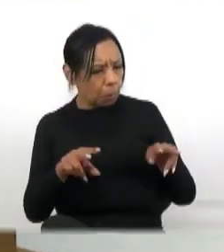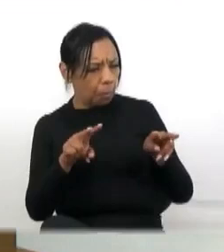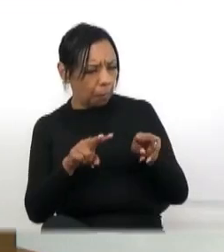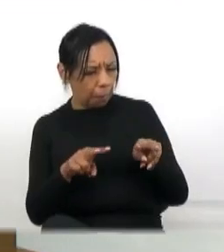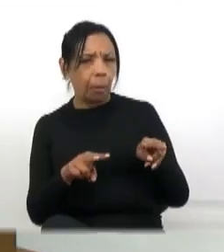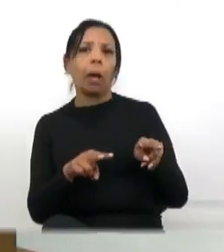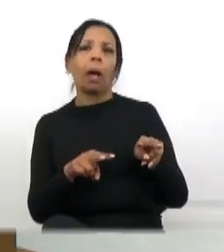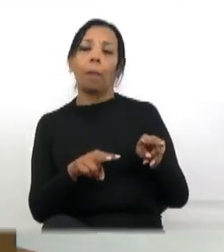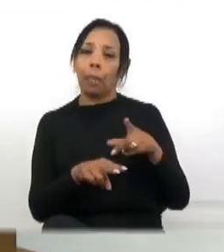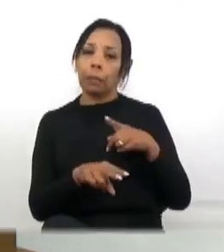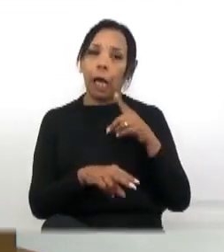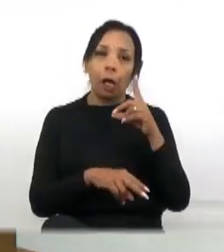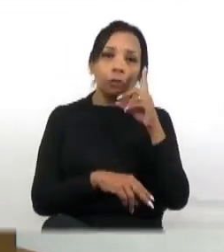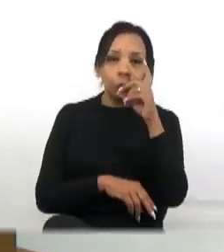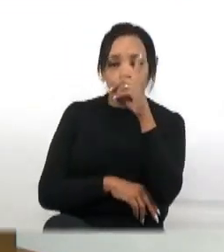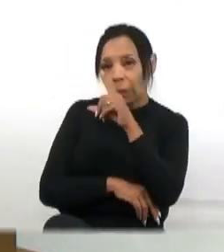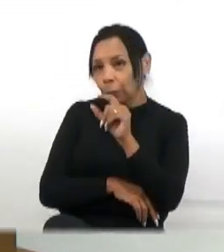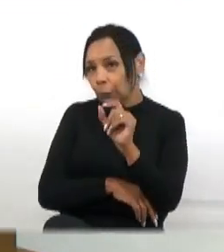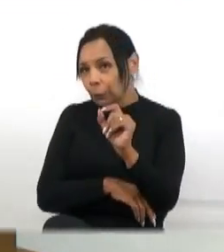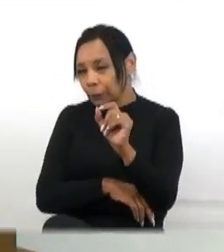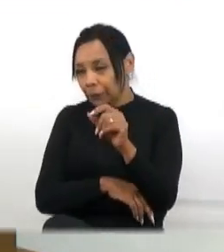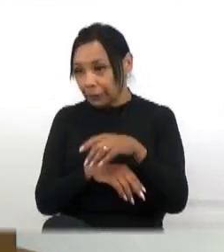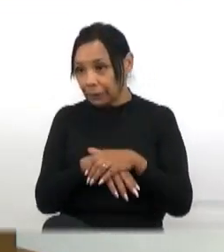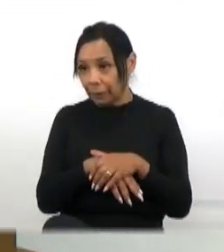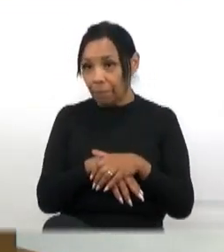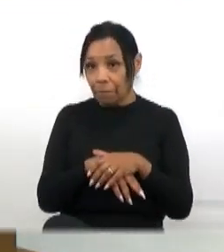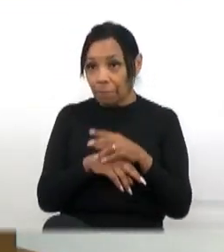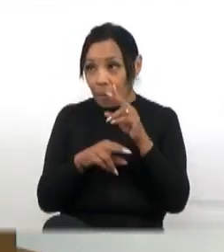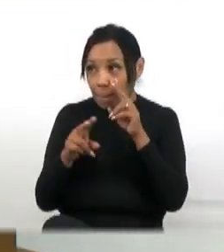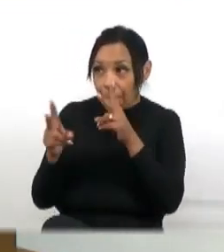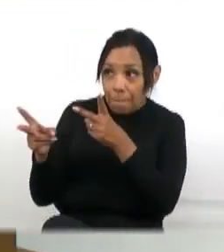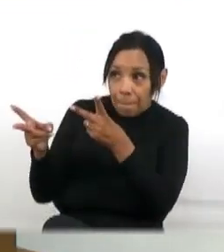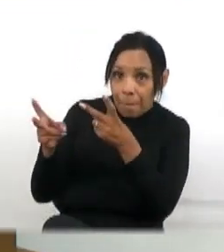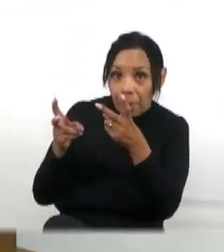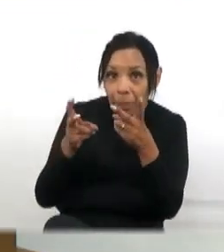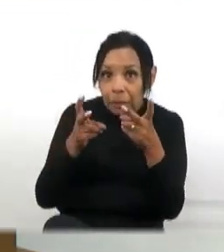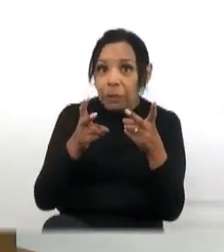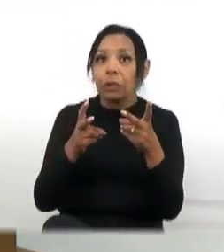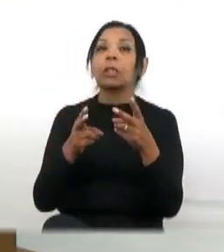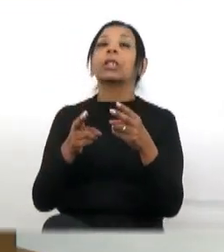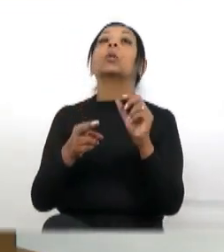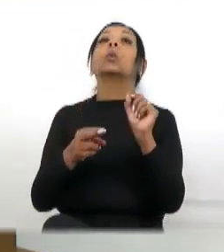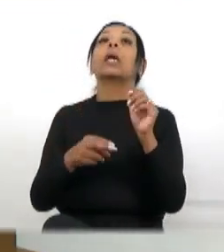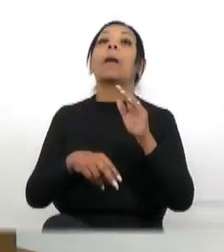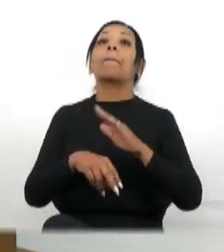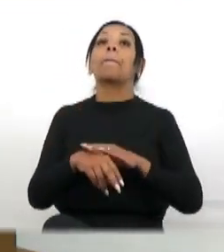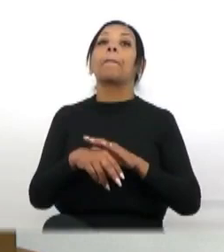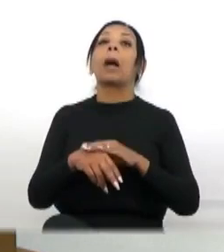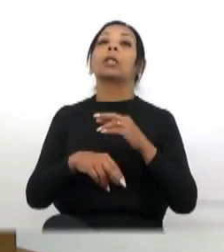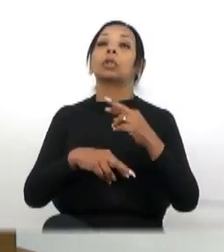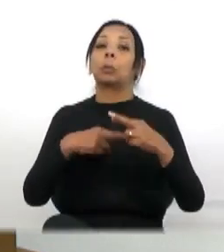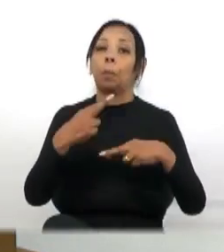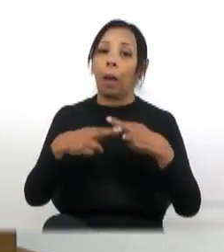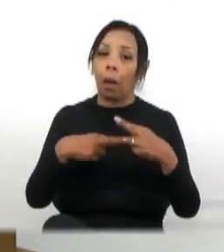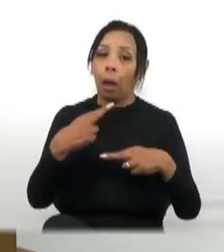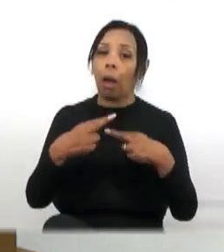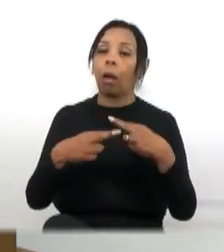dificultar aí, a gente ver que foi reutilizado ali, aqueles broquetes.